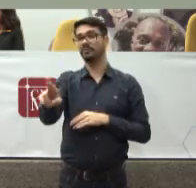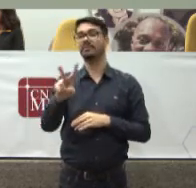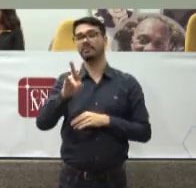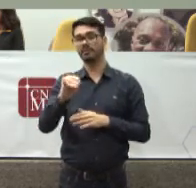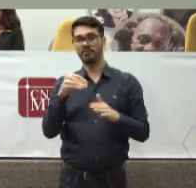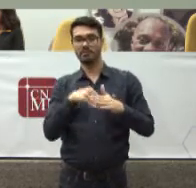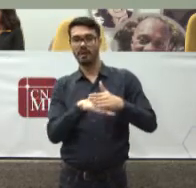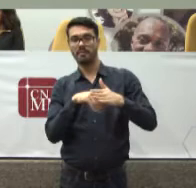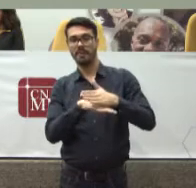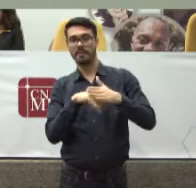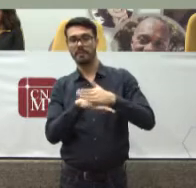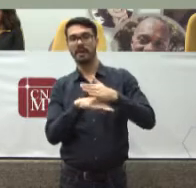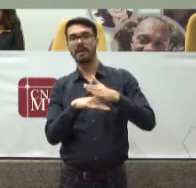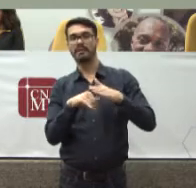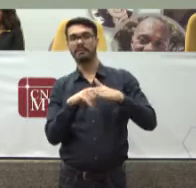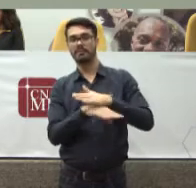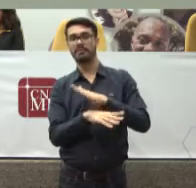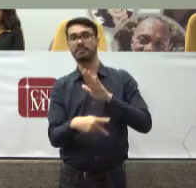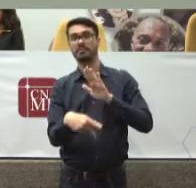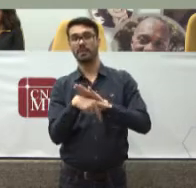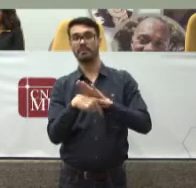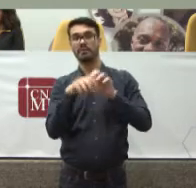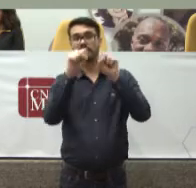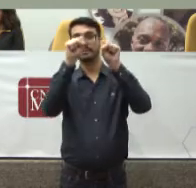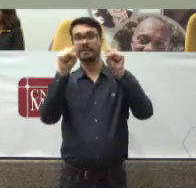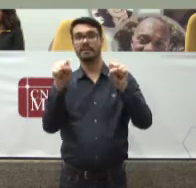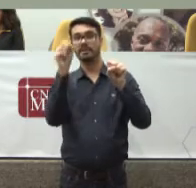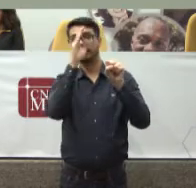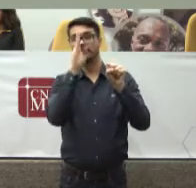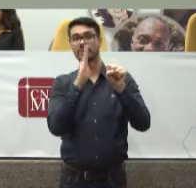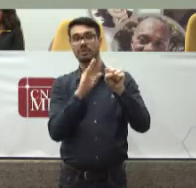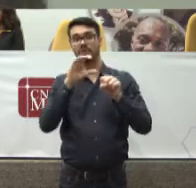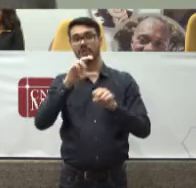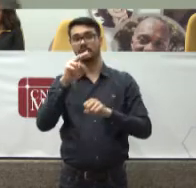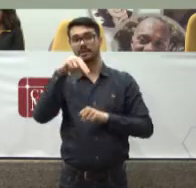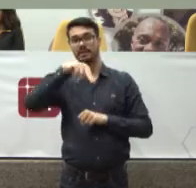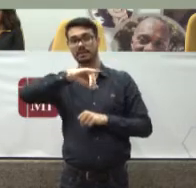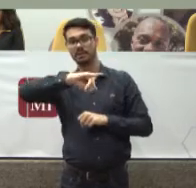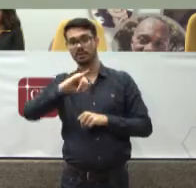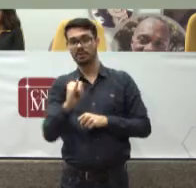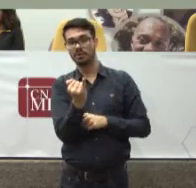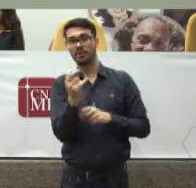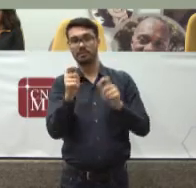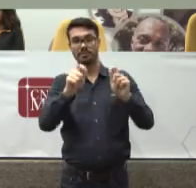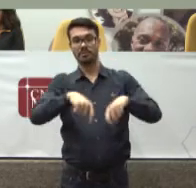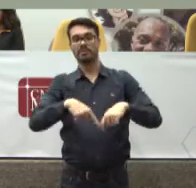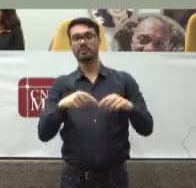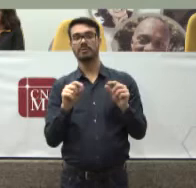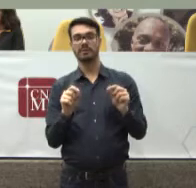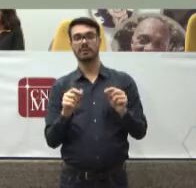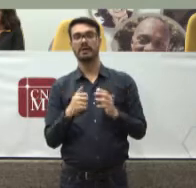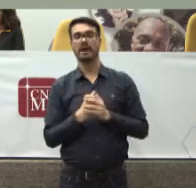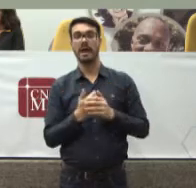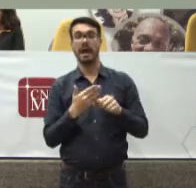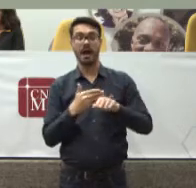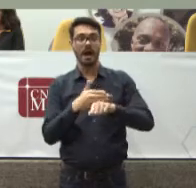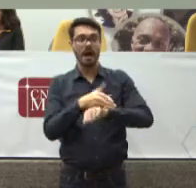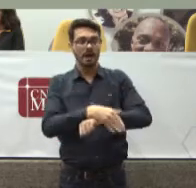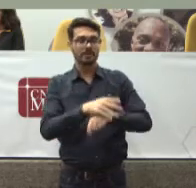Nados Nacional Baseado no Conselho Nacional De Justiça E que possibilita Então Acesso